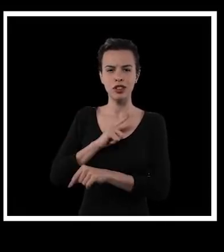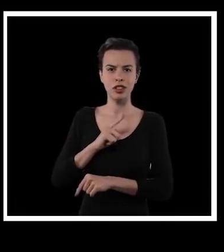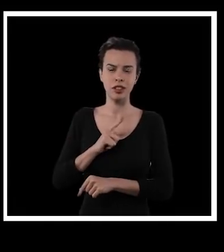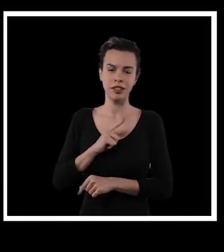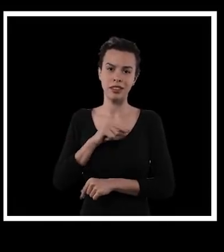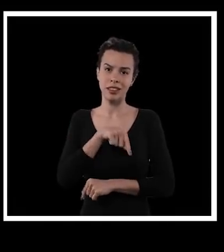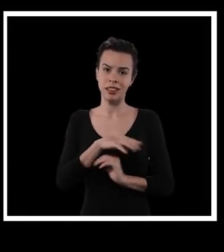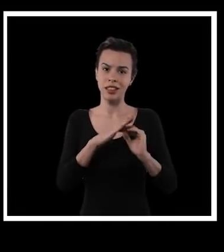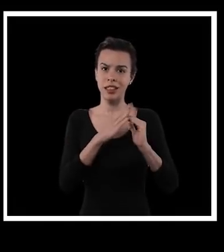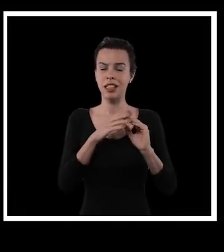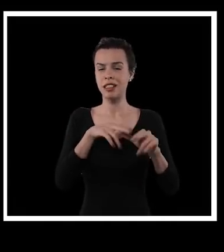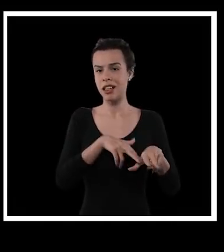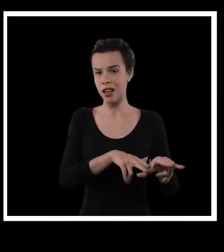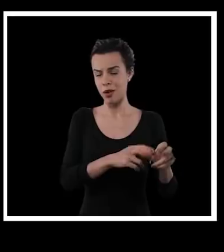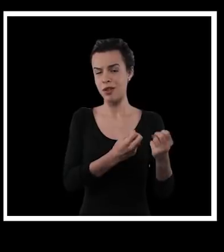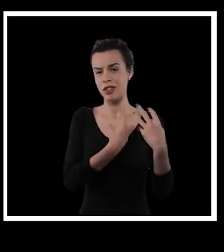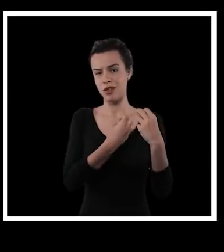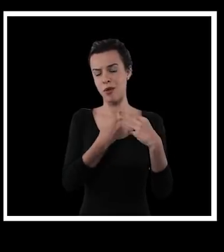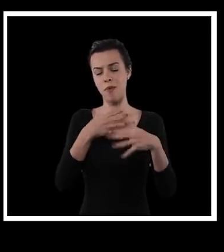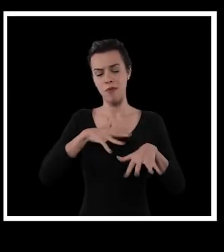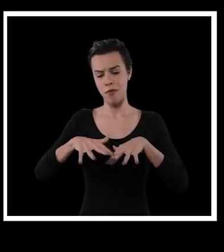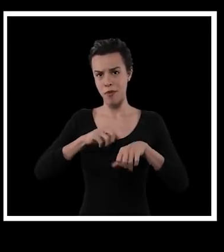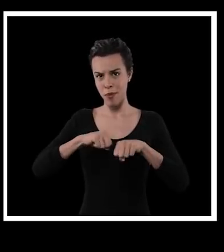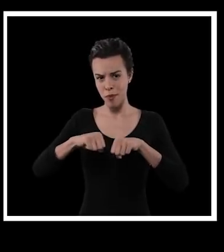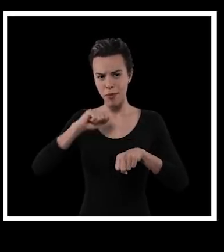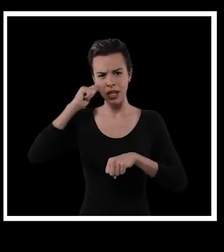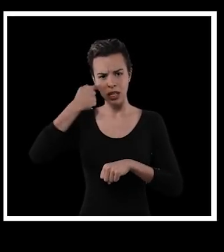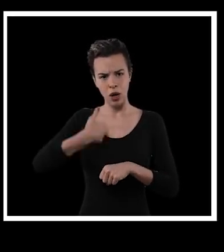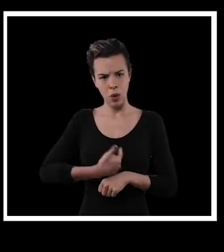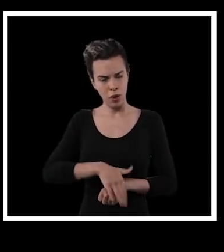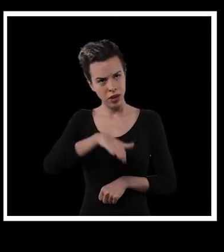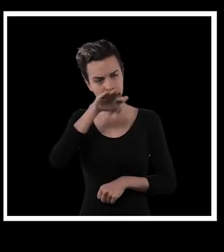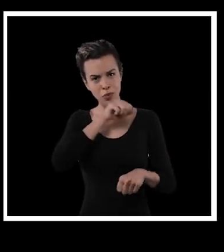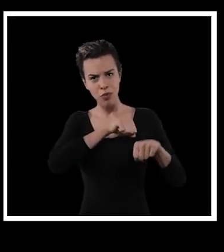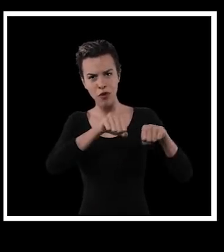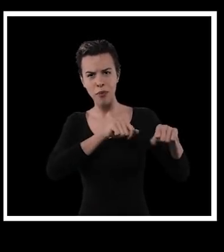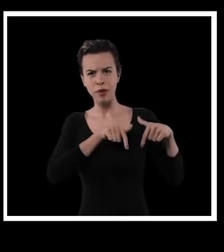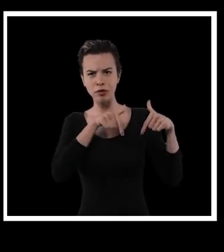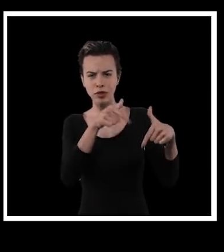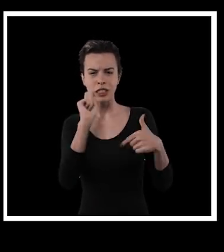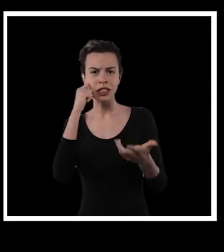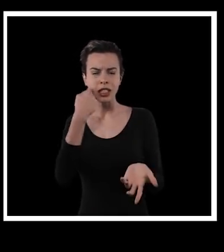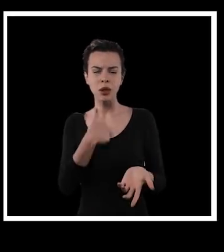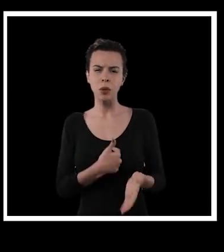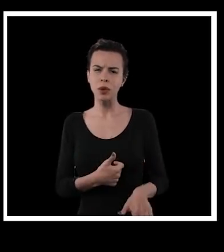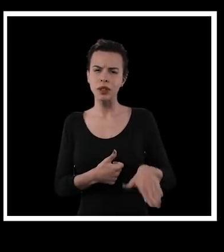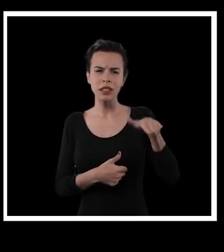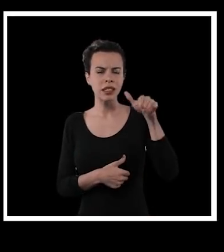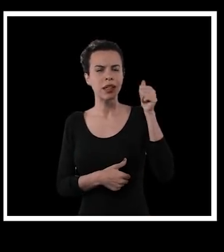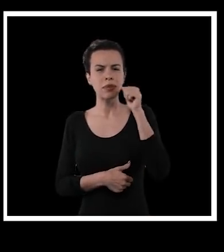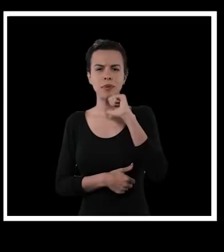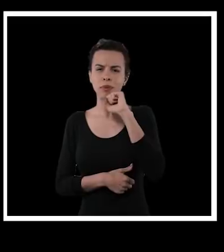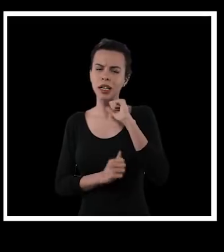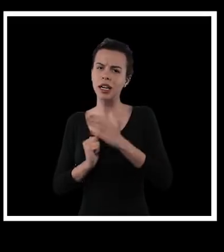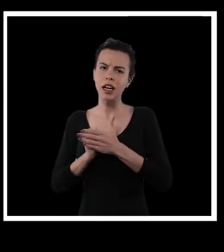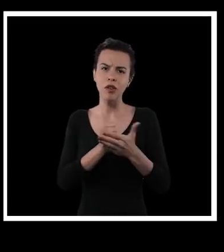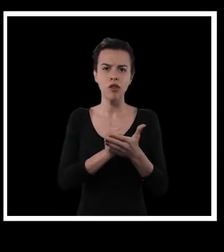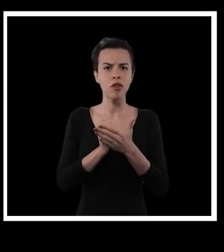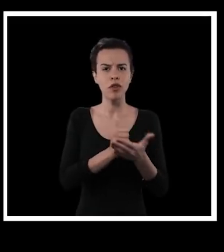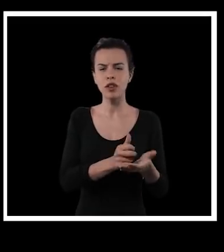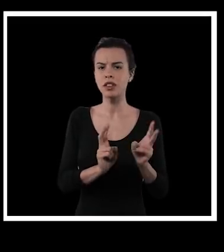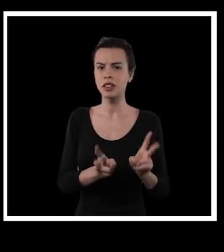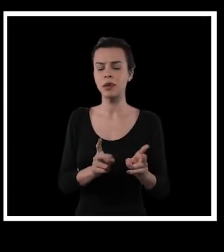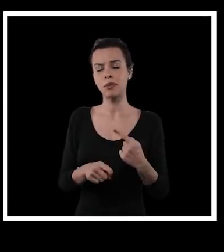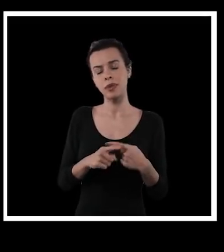propósito, porque o terreiro me ensinou isso. A educação no movimento negro, e eu fui criada no movimento negro, desde muito